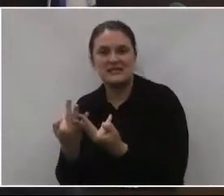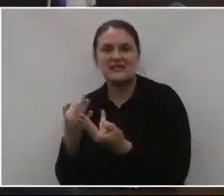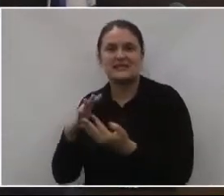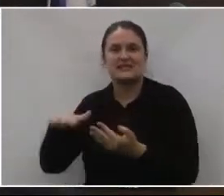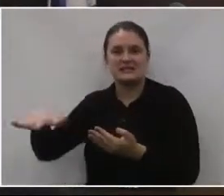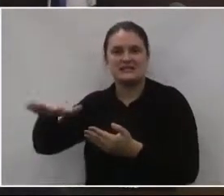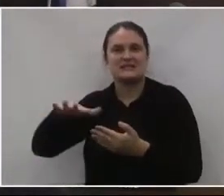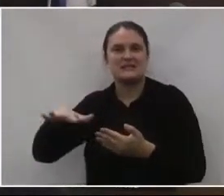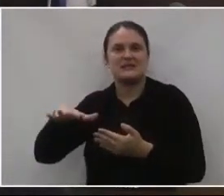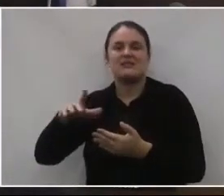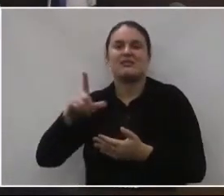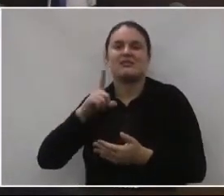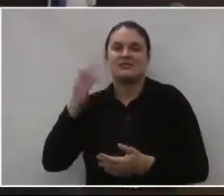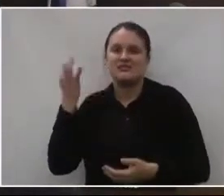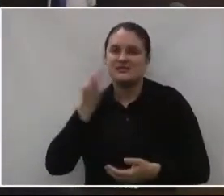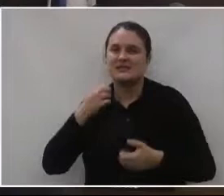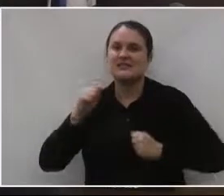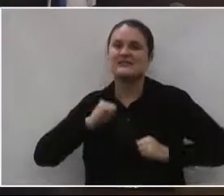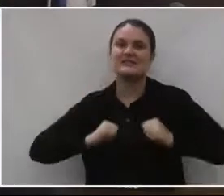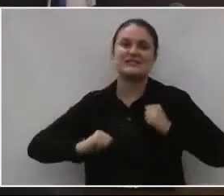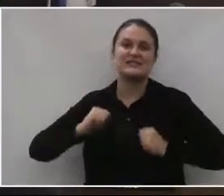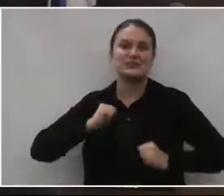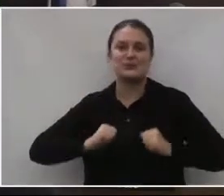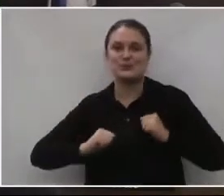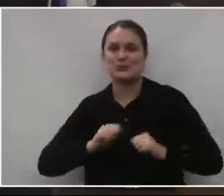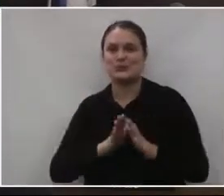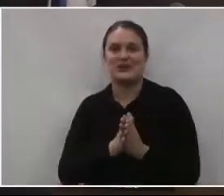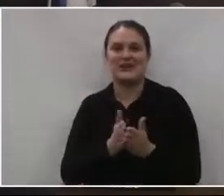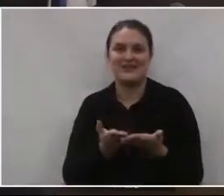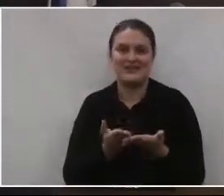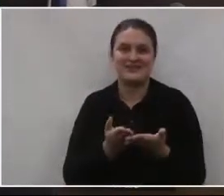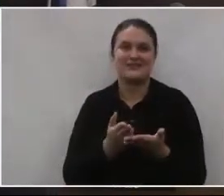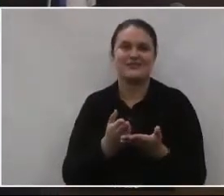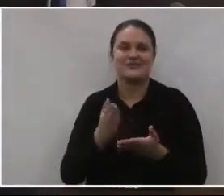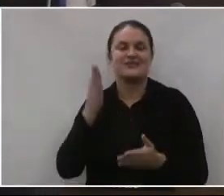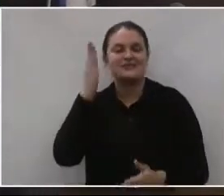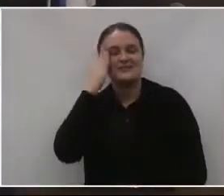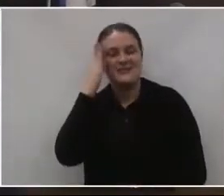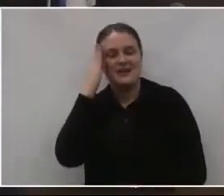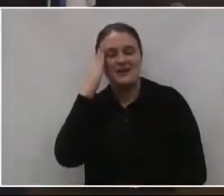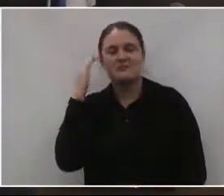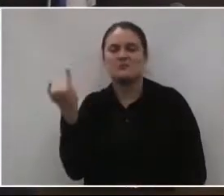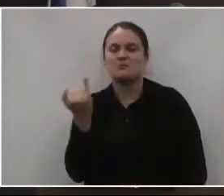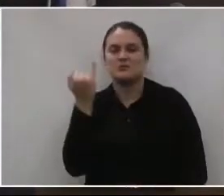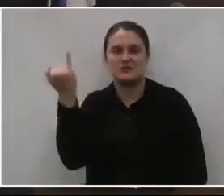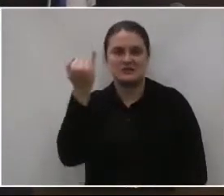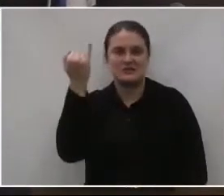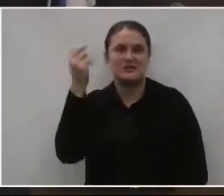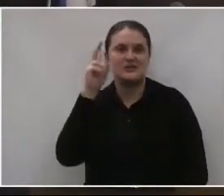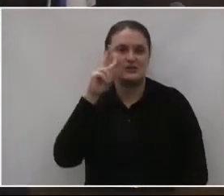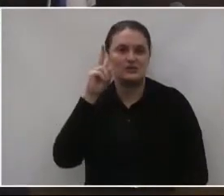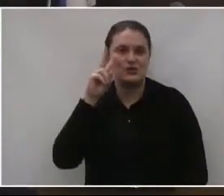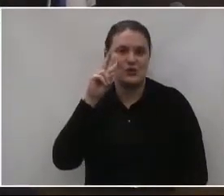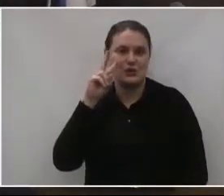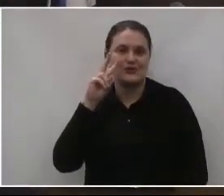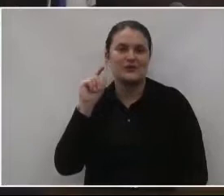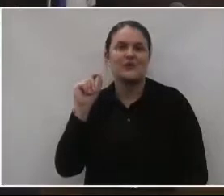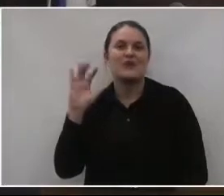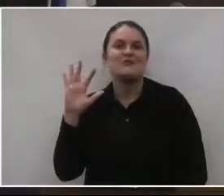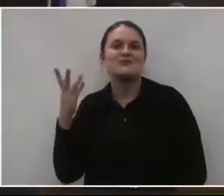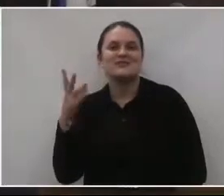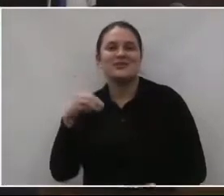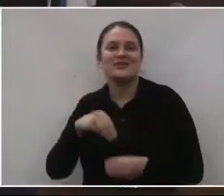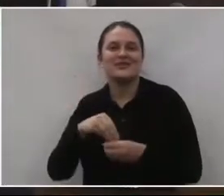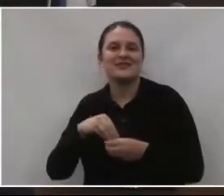com certeza, através desse livro, ficarão sabendo aí das suas peripécias